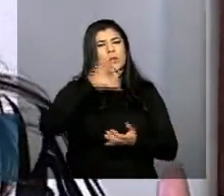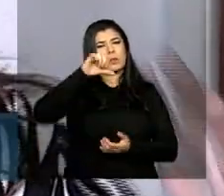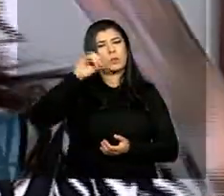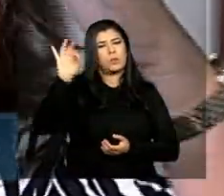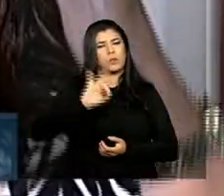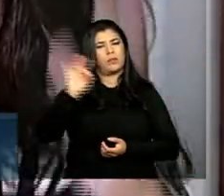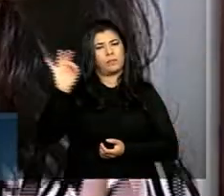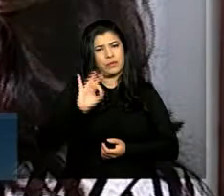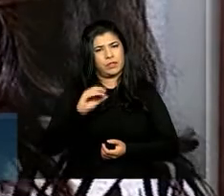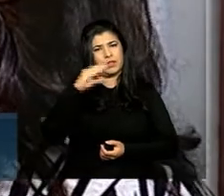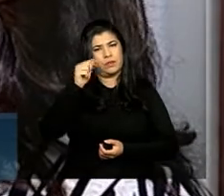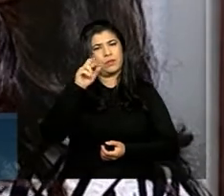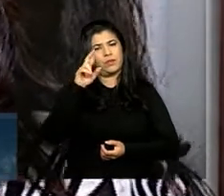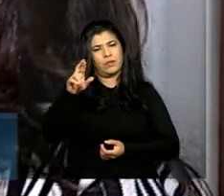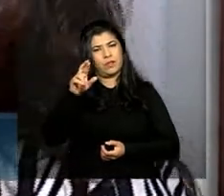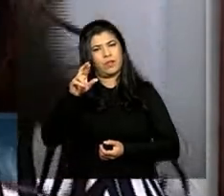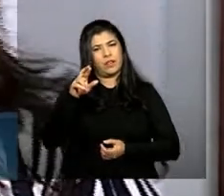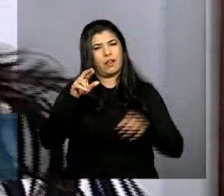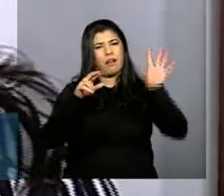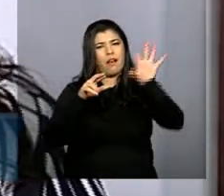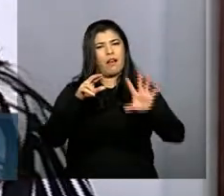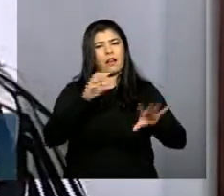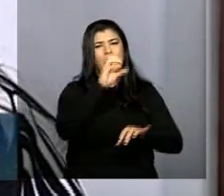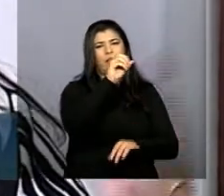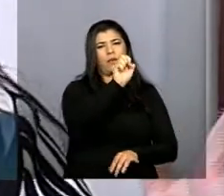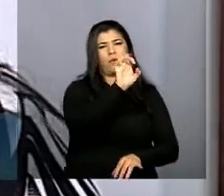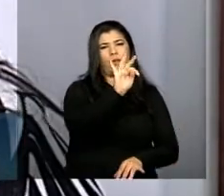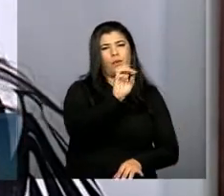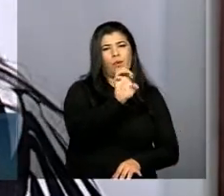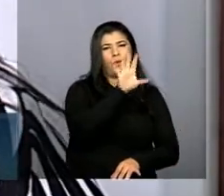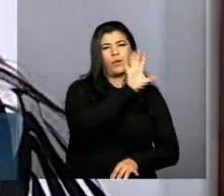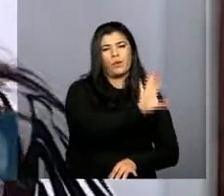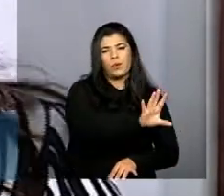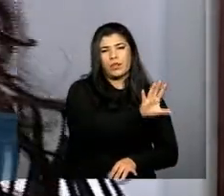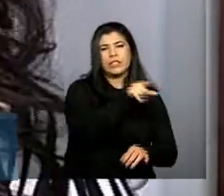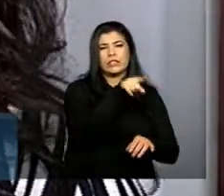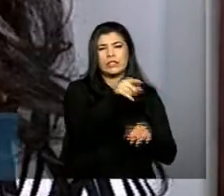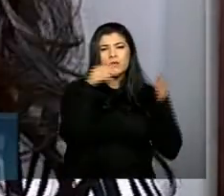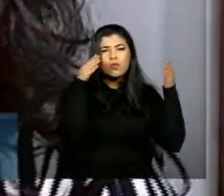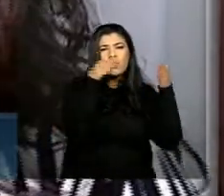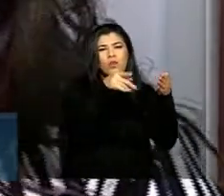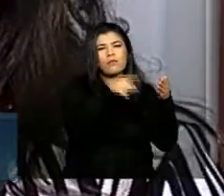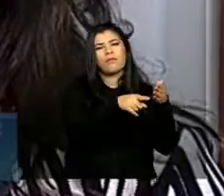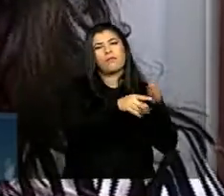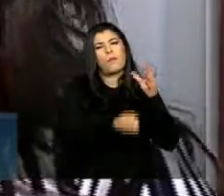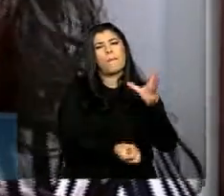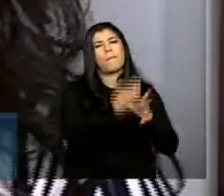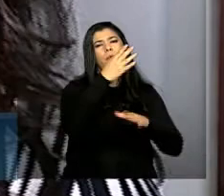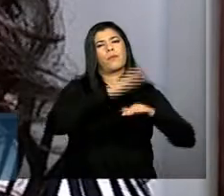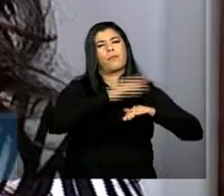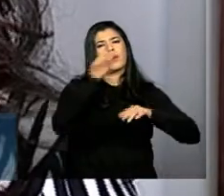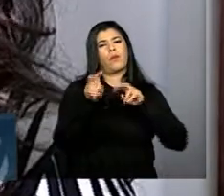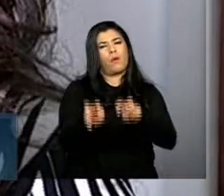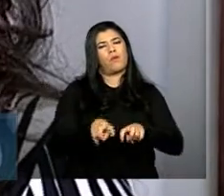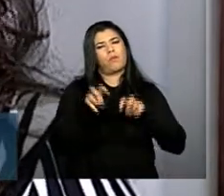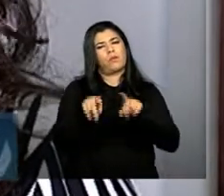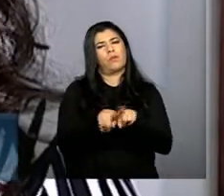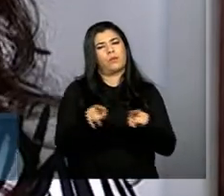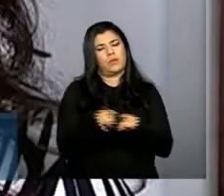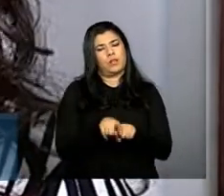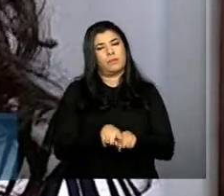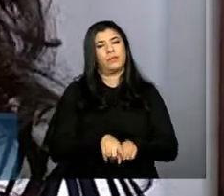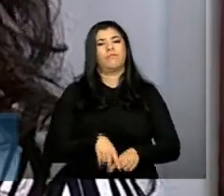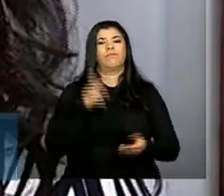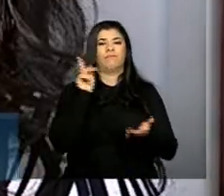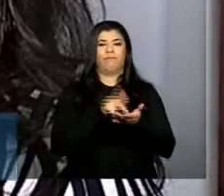% está no oeste da Bahia onde estão onde está a agricultura mais forte então de fato os